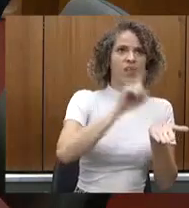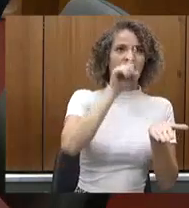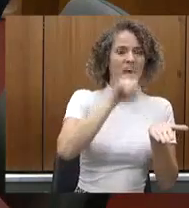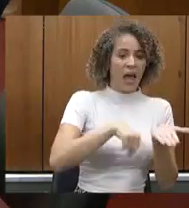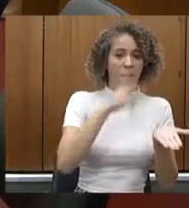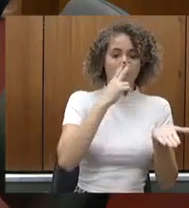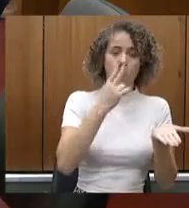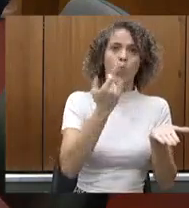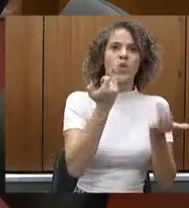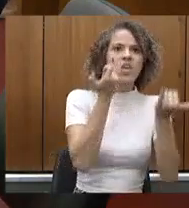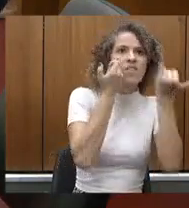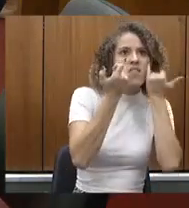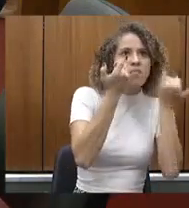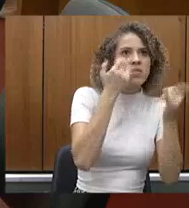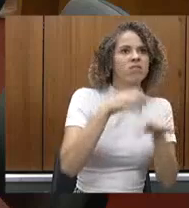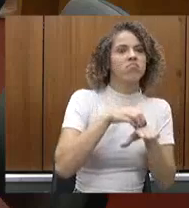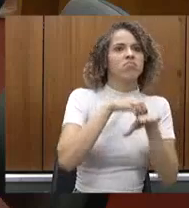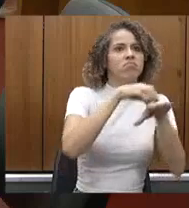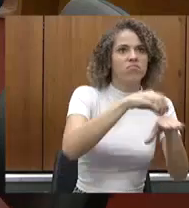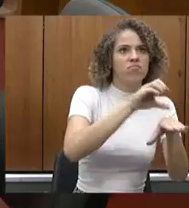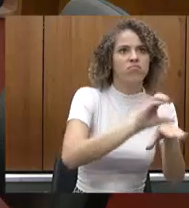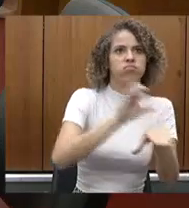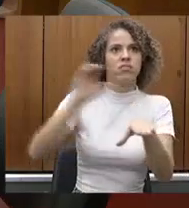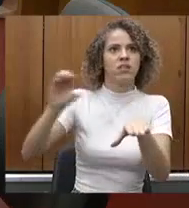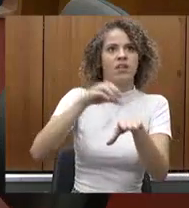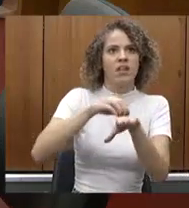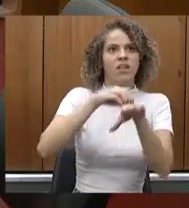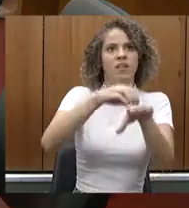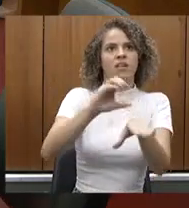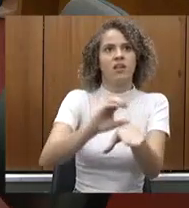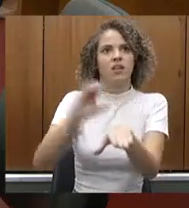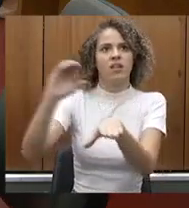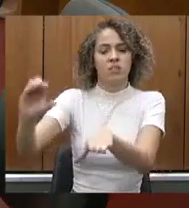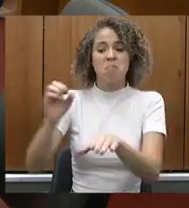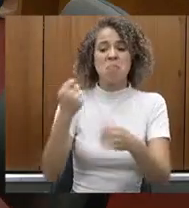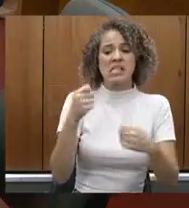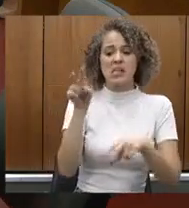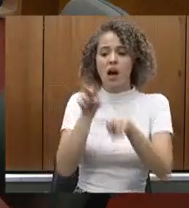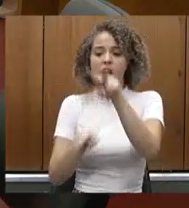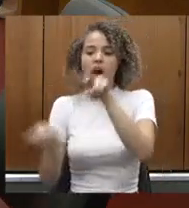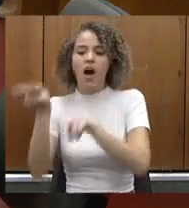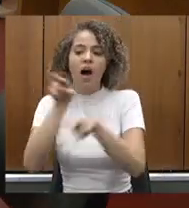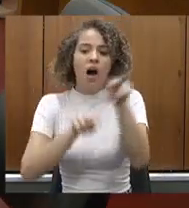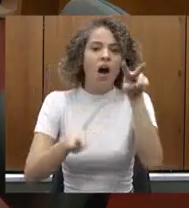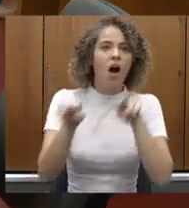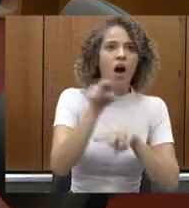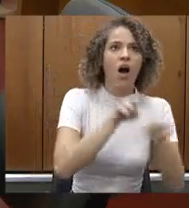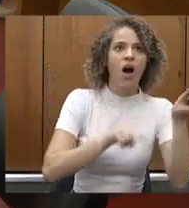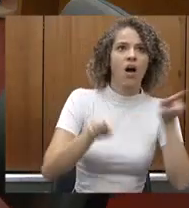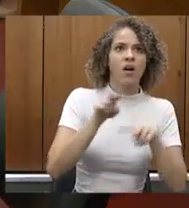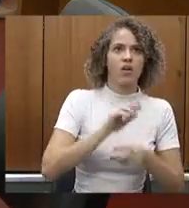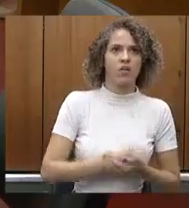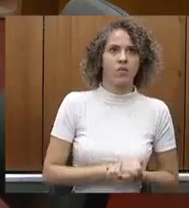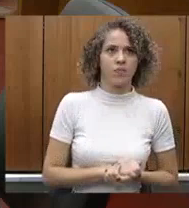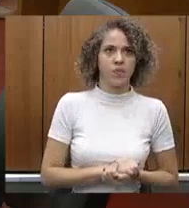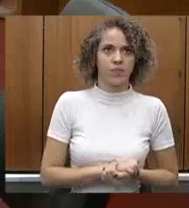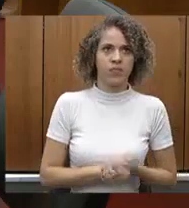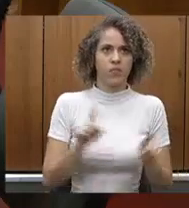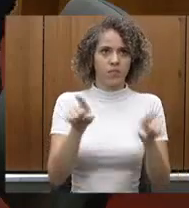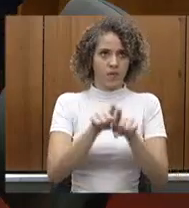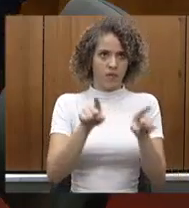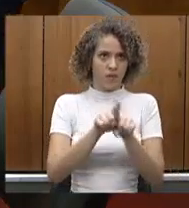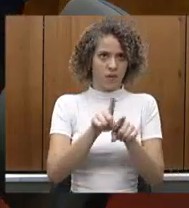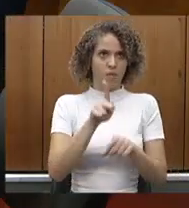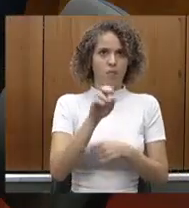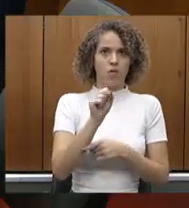complexo mas a carreta é uma boa estratégia que a gente sempre está avaliando os passes os postos avançados de